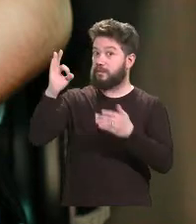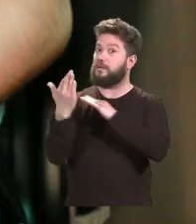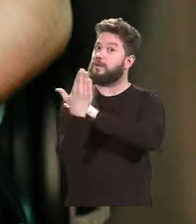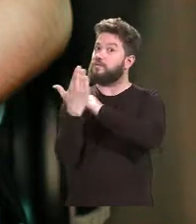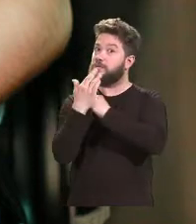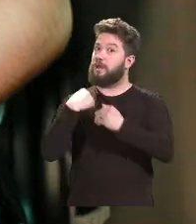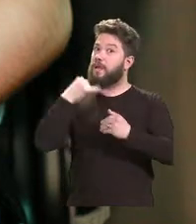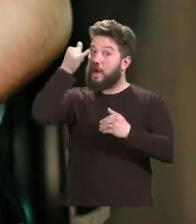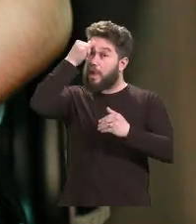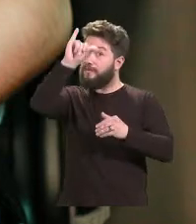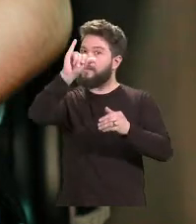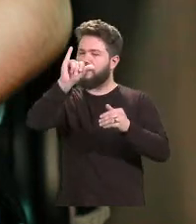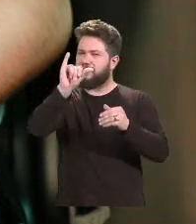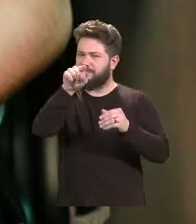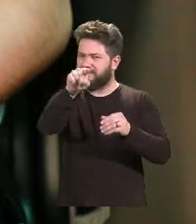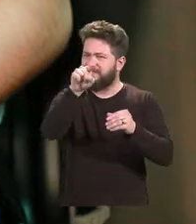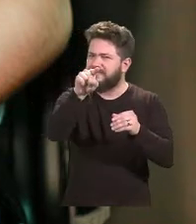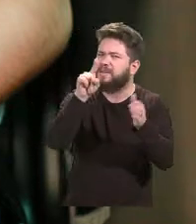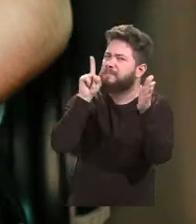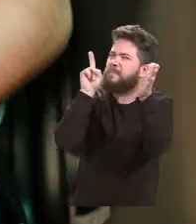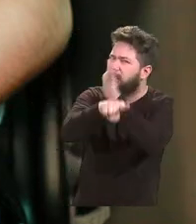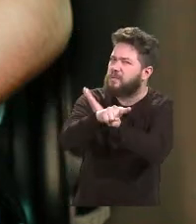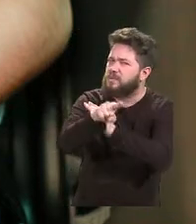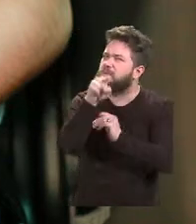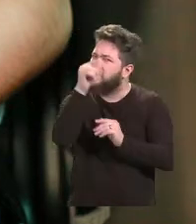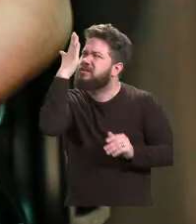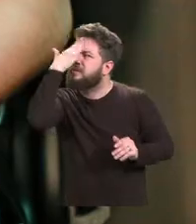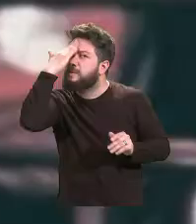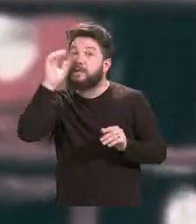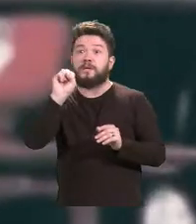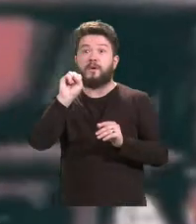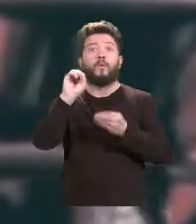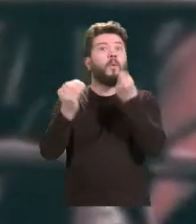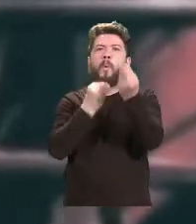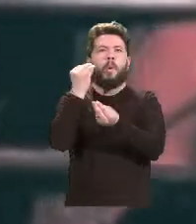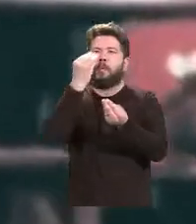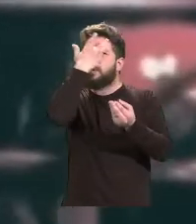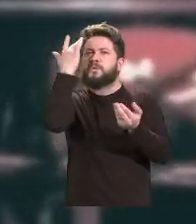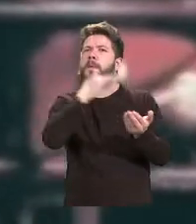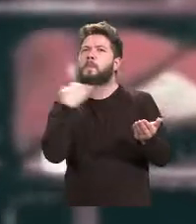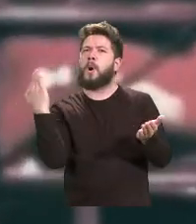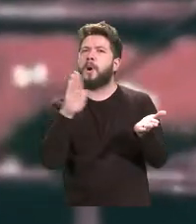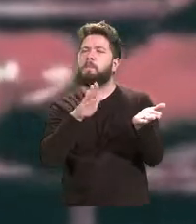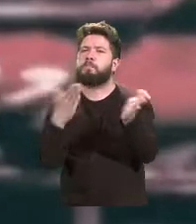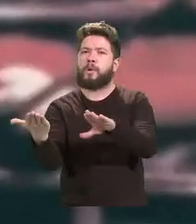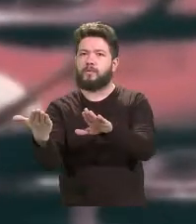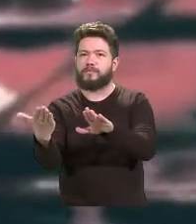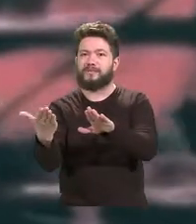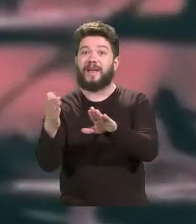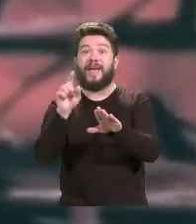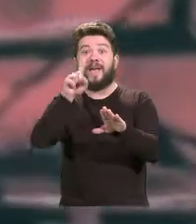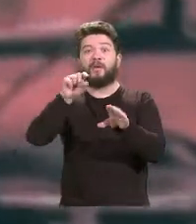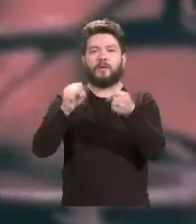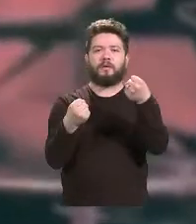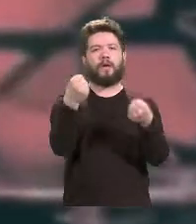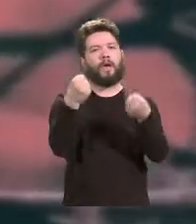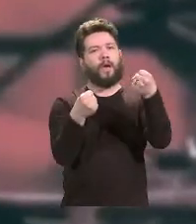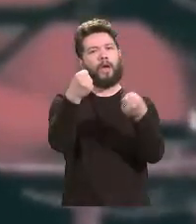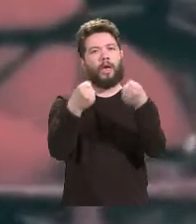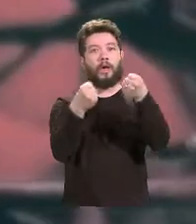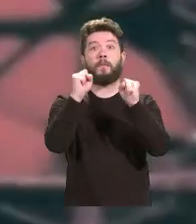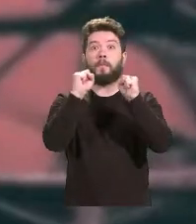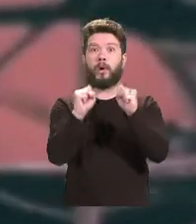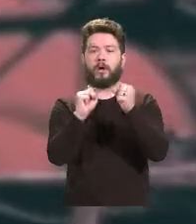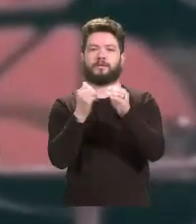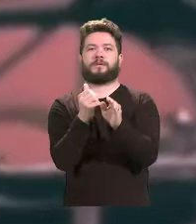nestes casos? São duas possibilidades, ser atirado para fora do carro ou ser jogado dentro do